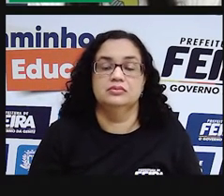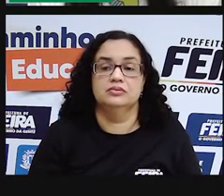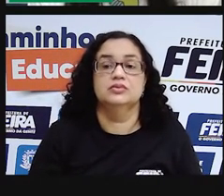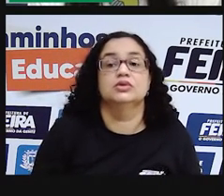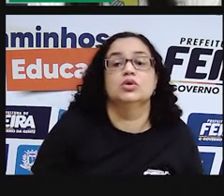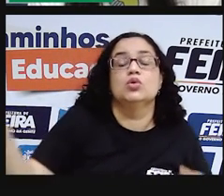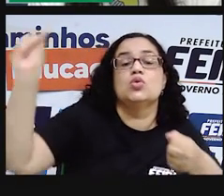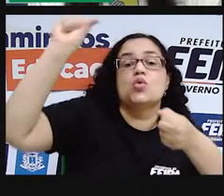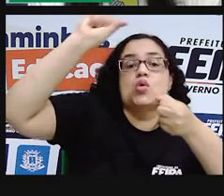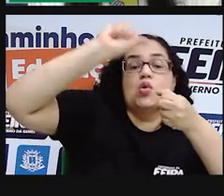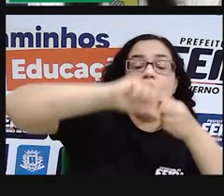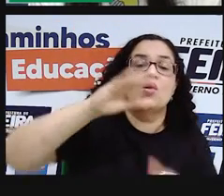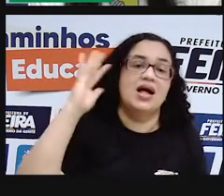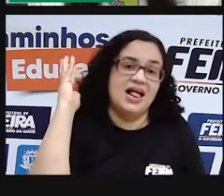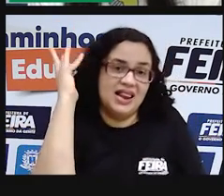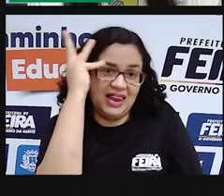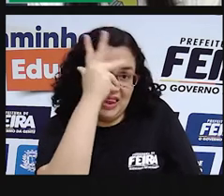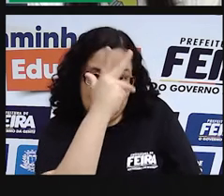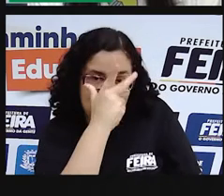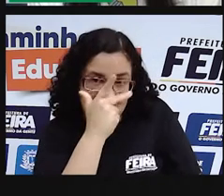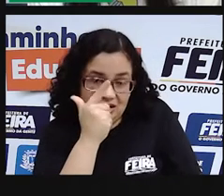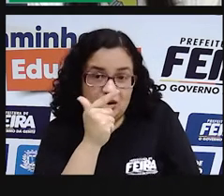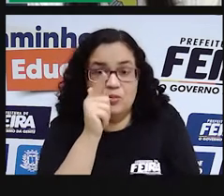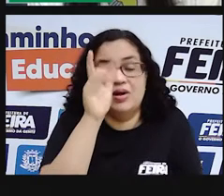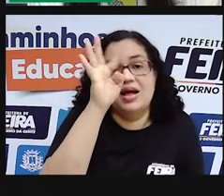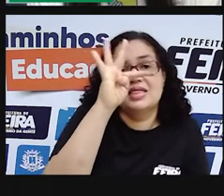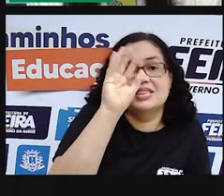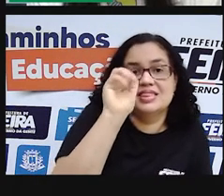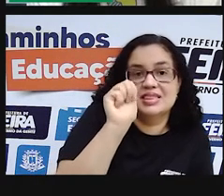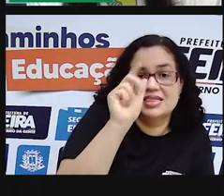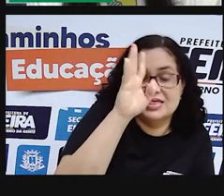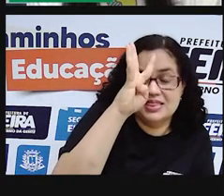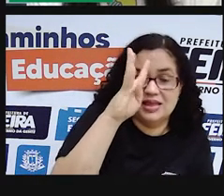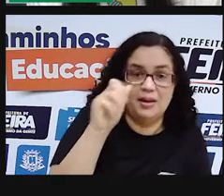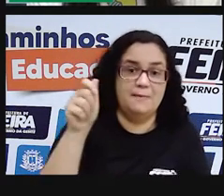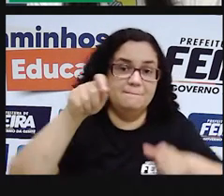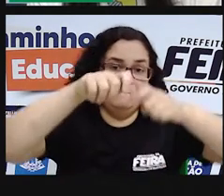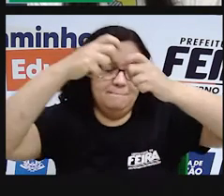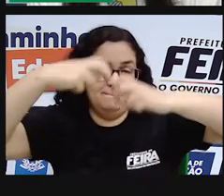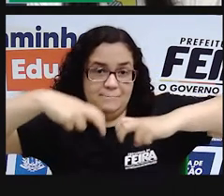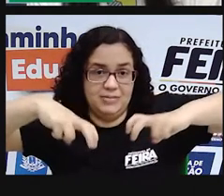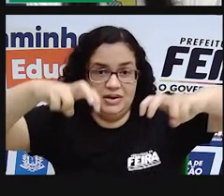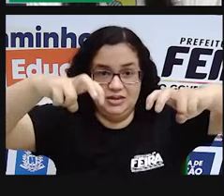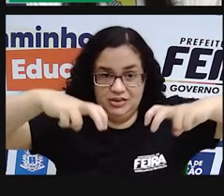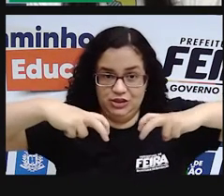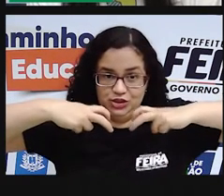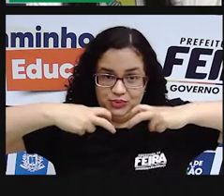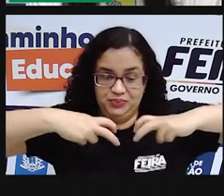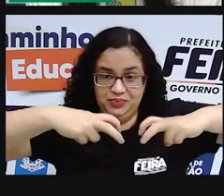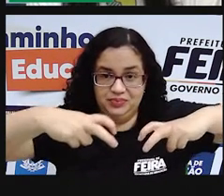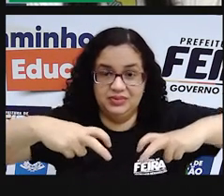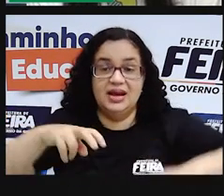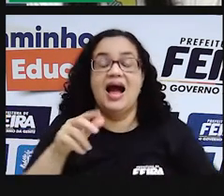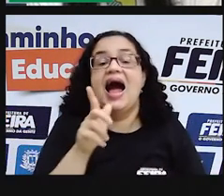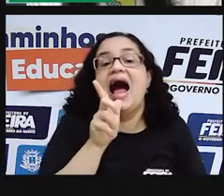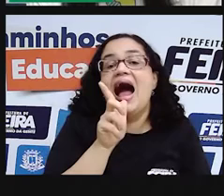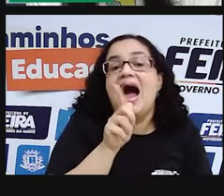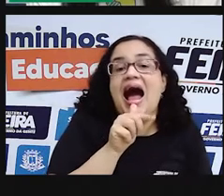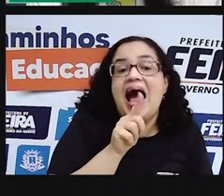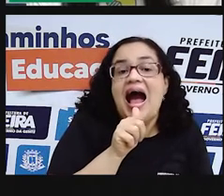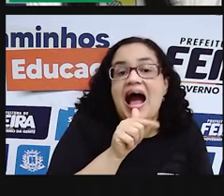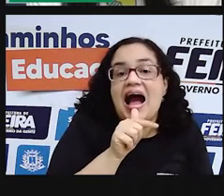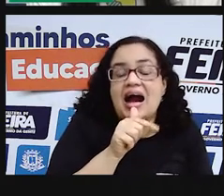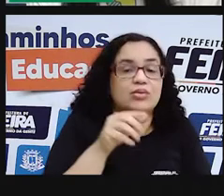Formaram uma linda taba. Armaram as redes, firmaram morada. A água, ainda que